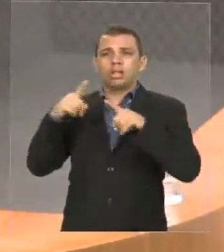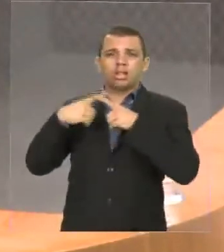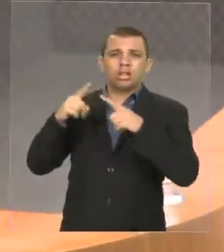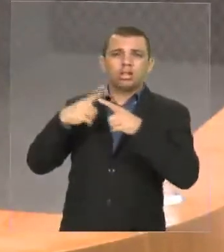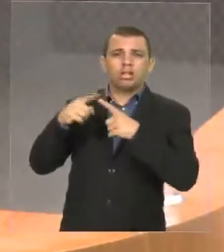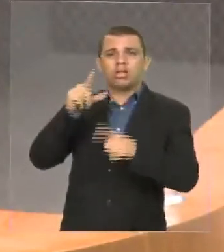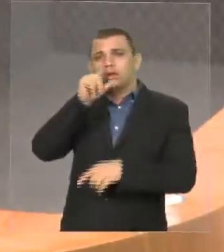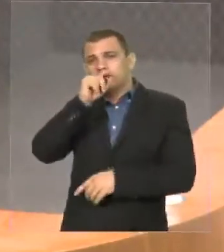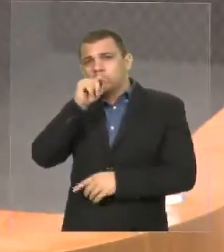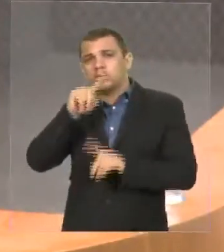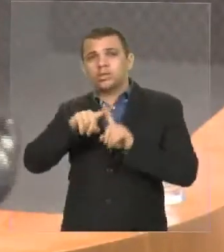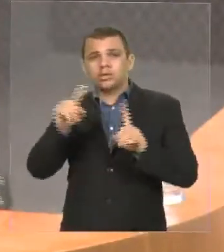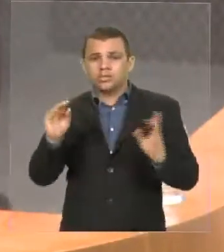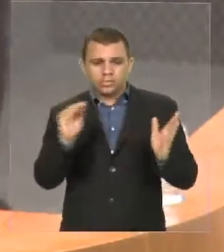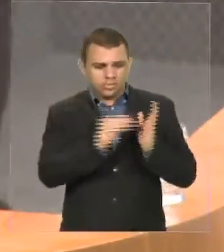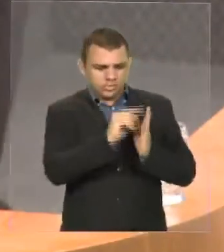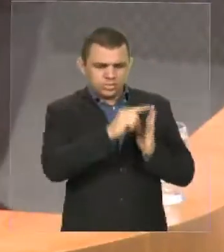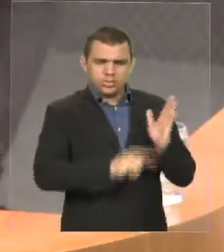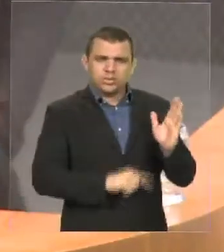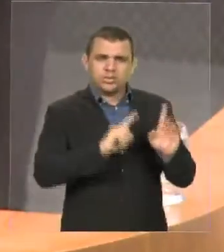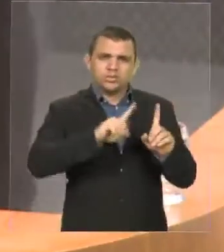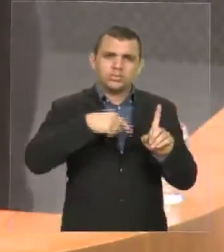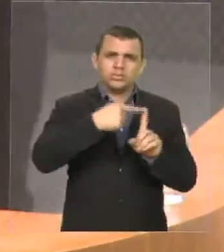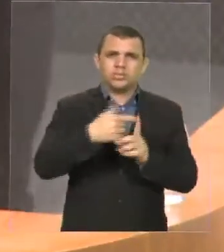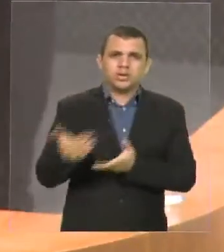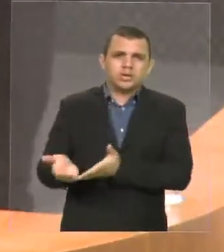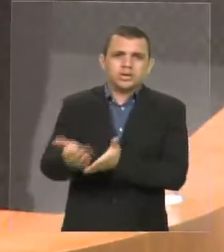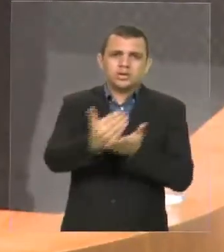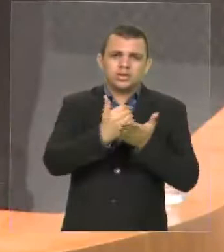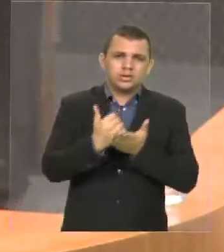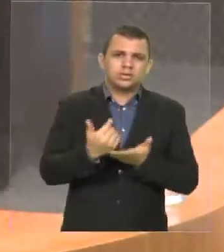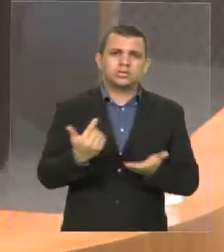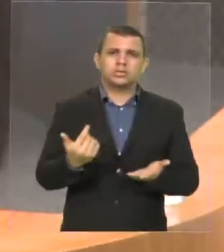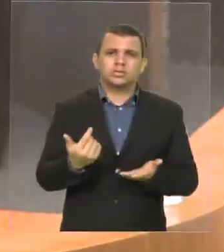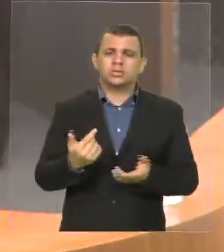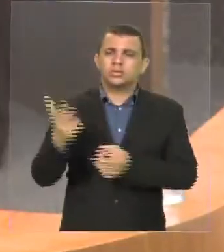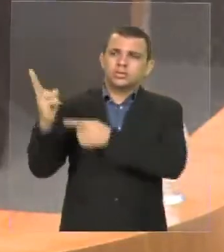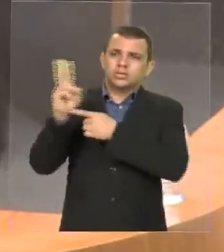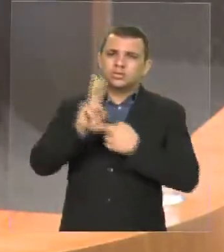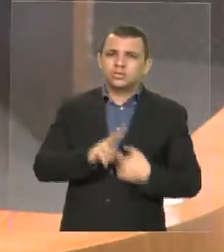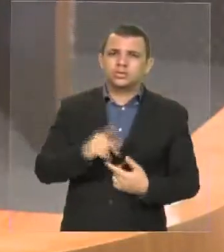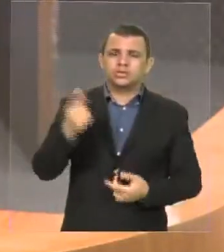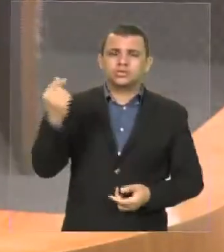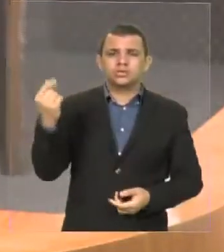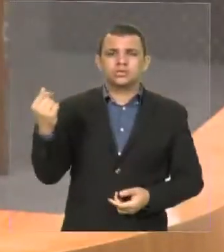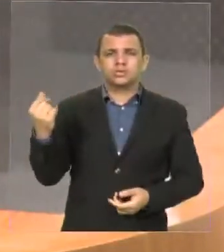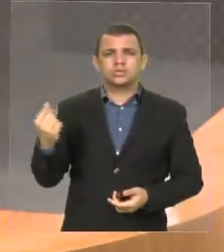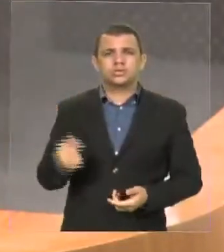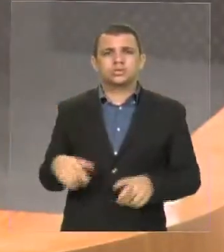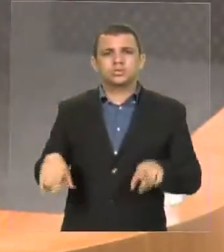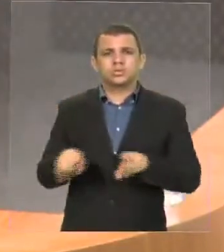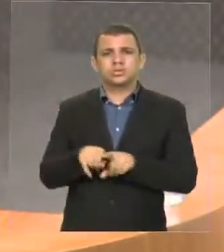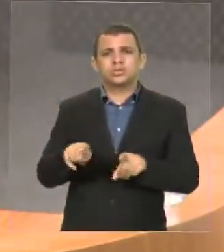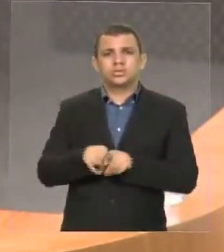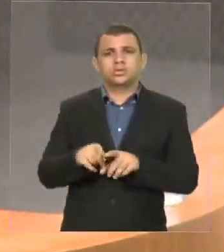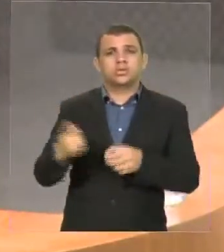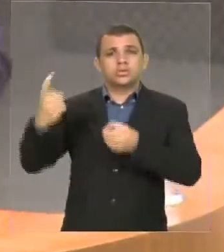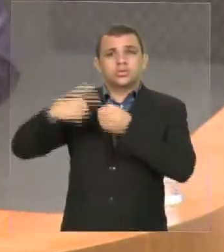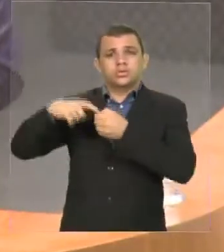previsão de aumento de receitas, de transferências de capital de convênios federais em